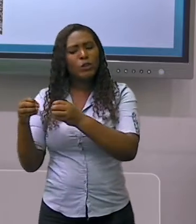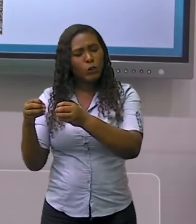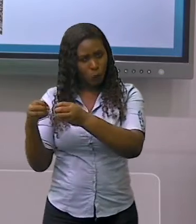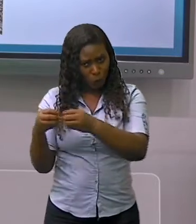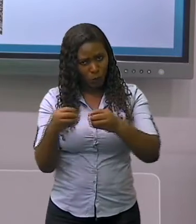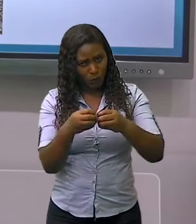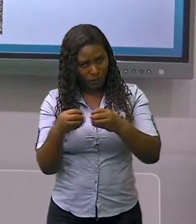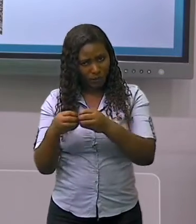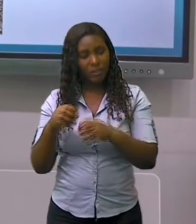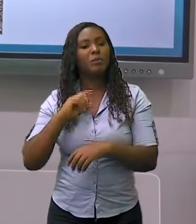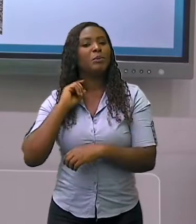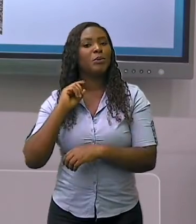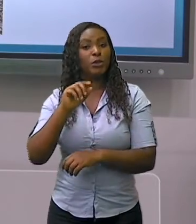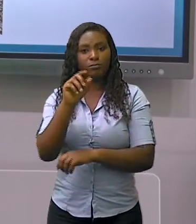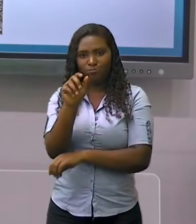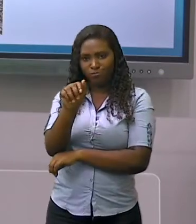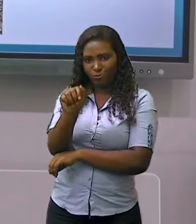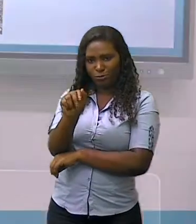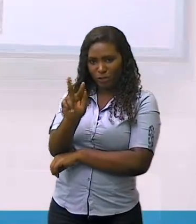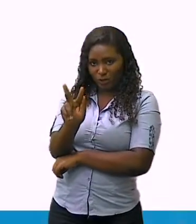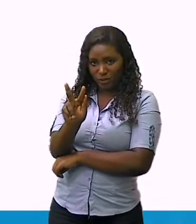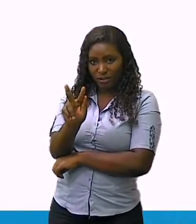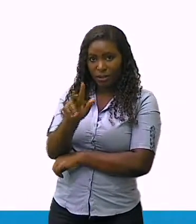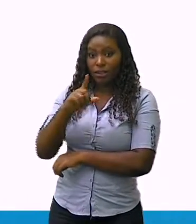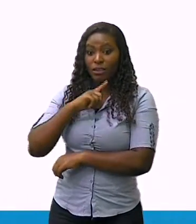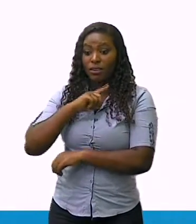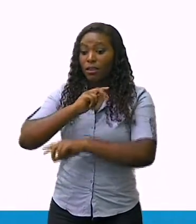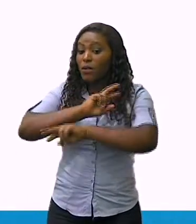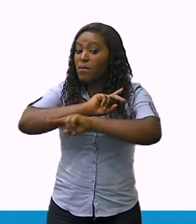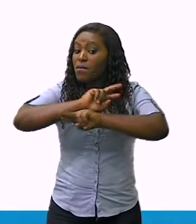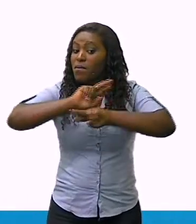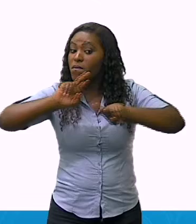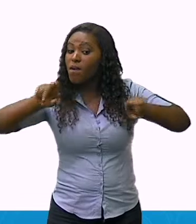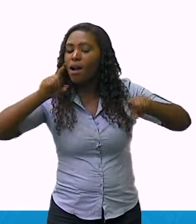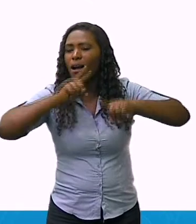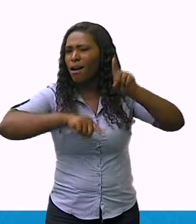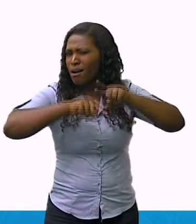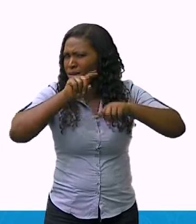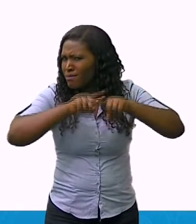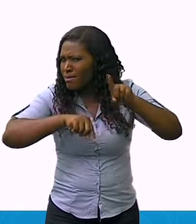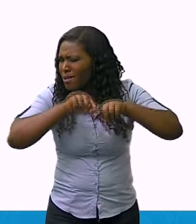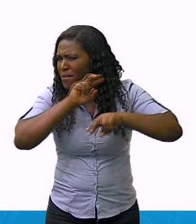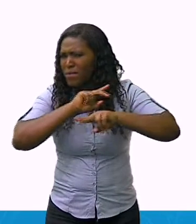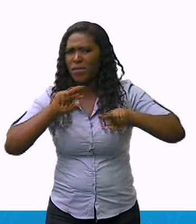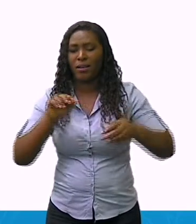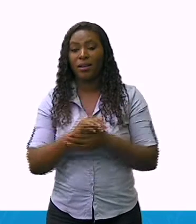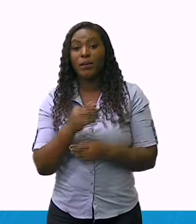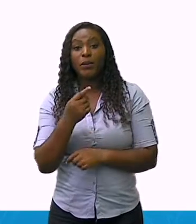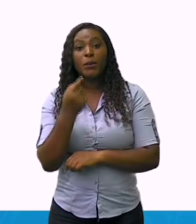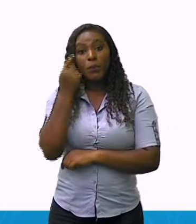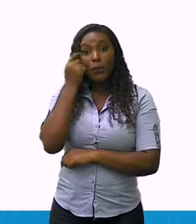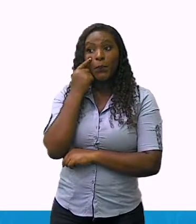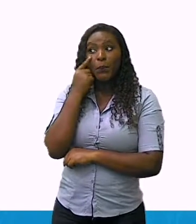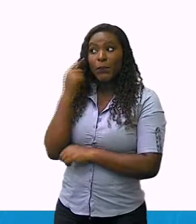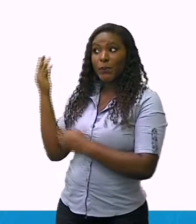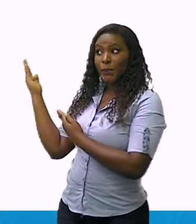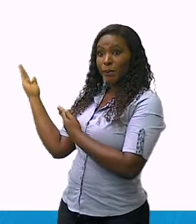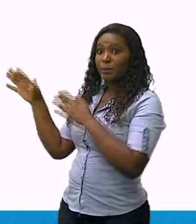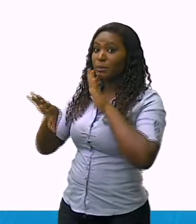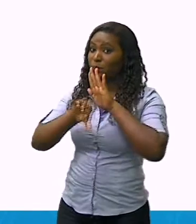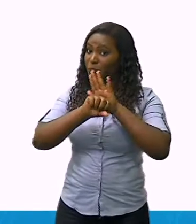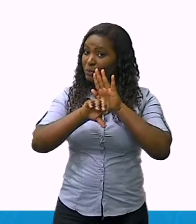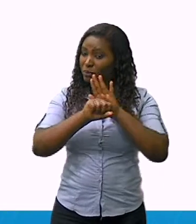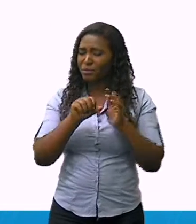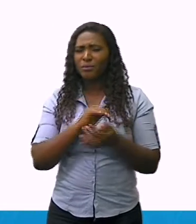diversos elementos em sua composição. Observe esta fotografia. O que